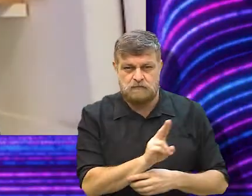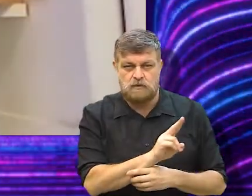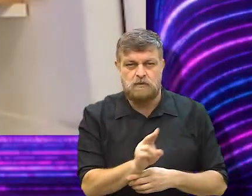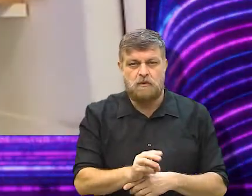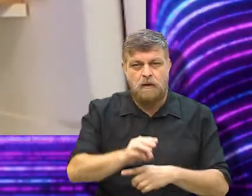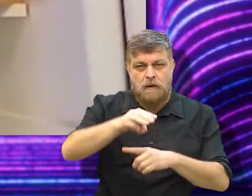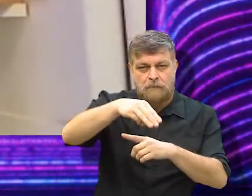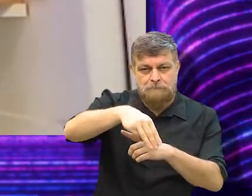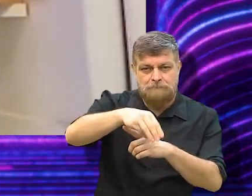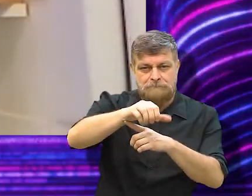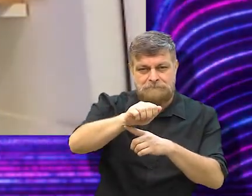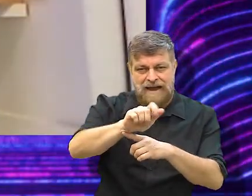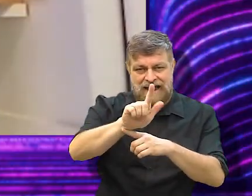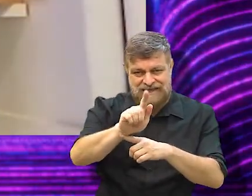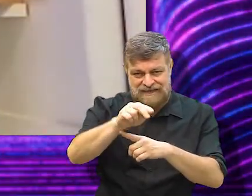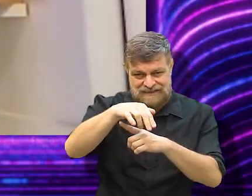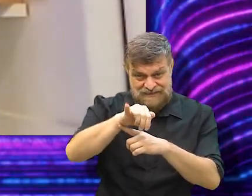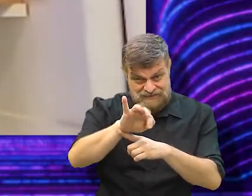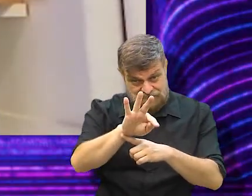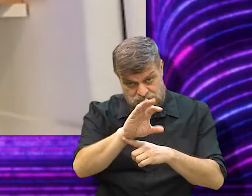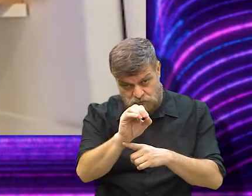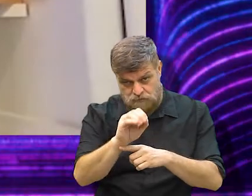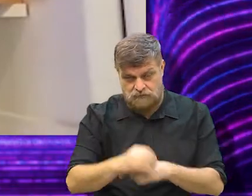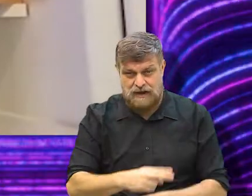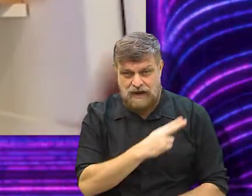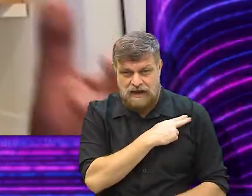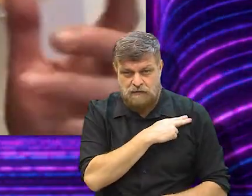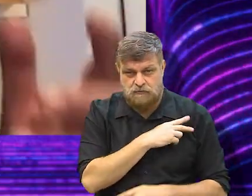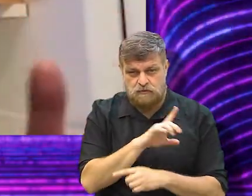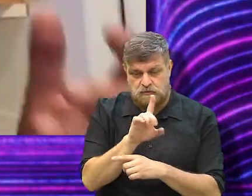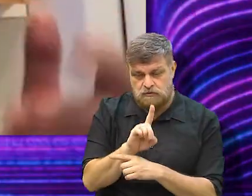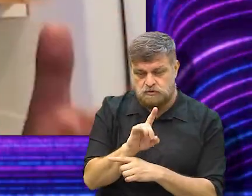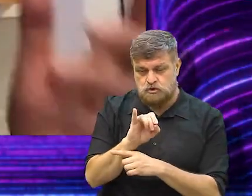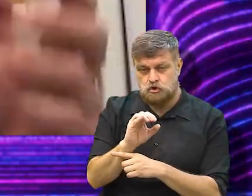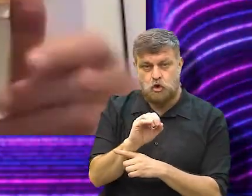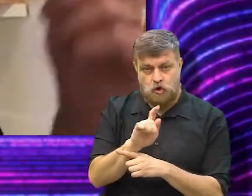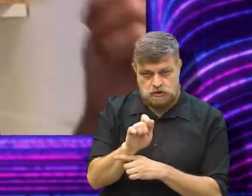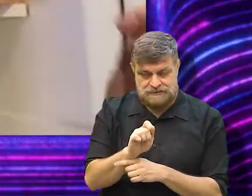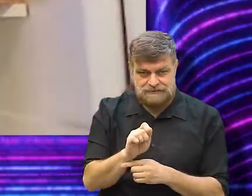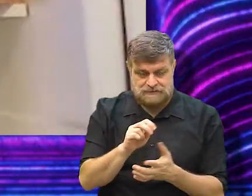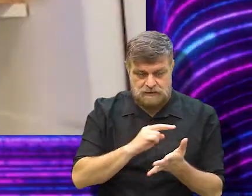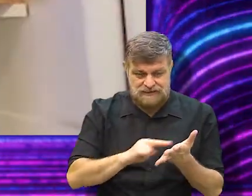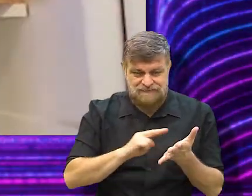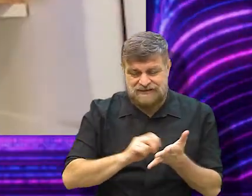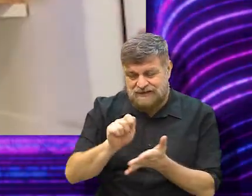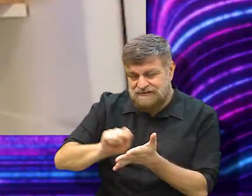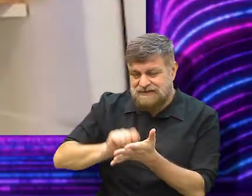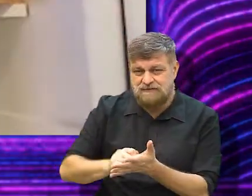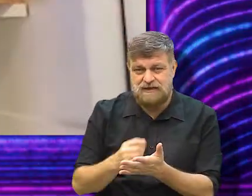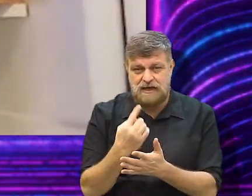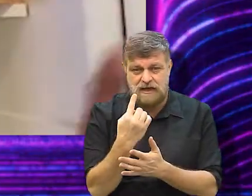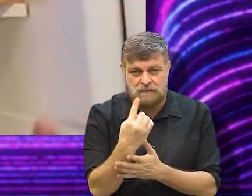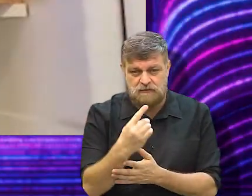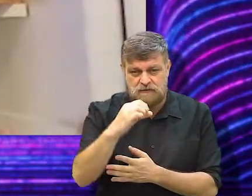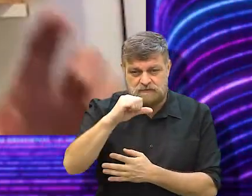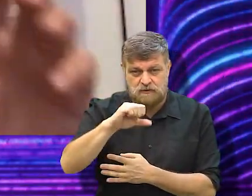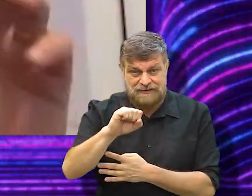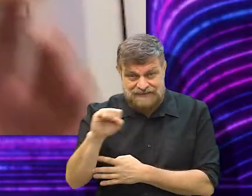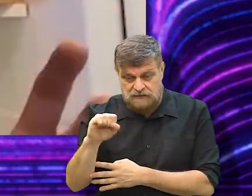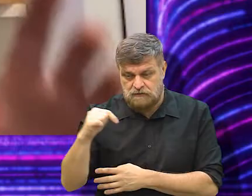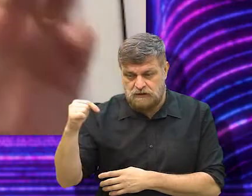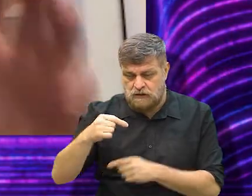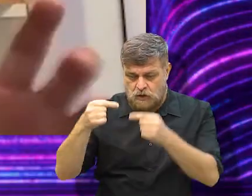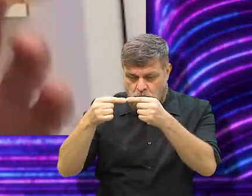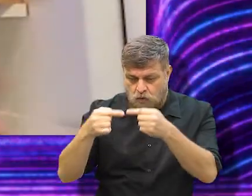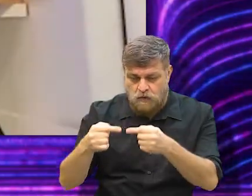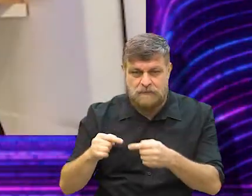O Magnífico Cabo Diógenes, que, por coincidência, tem muito a ver, escrito em 1998, mas que